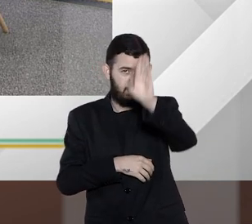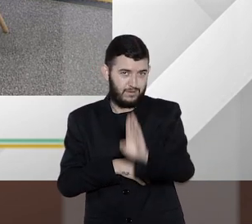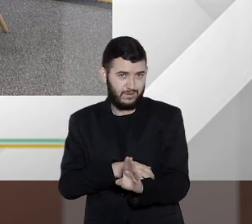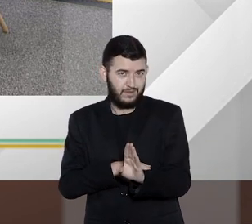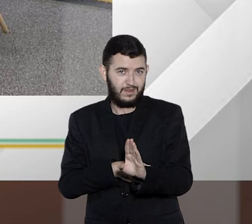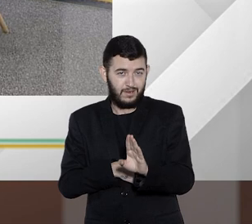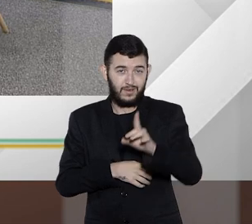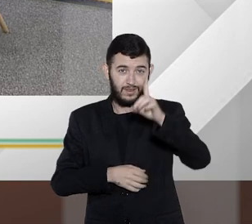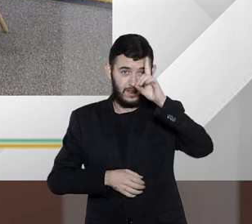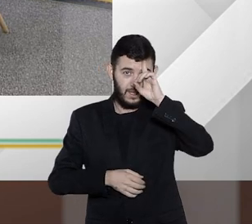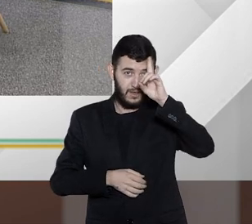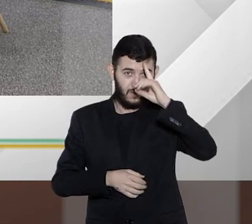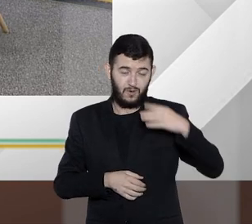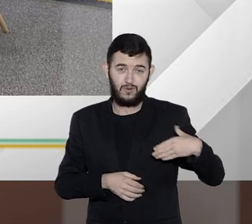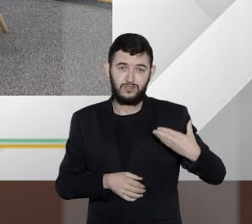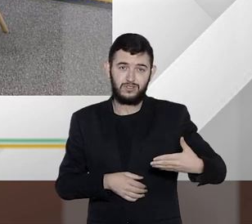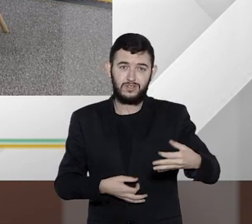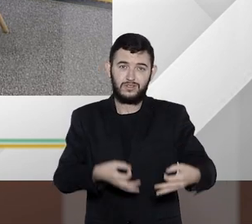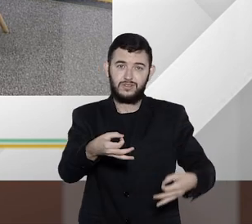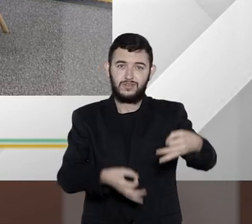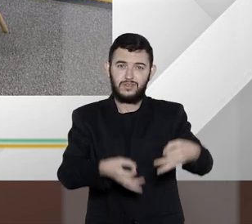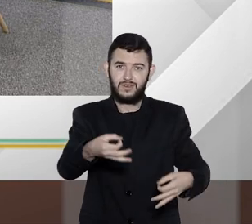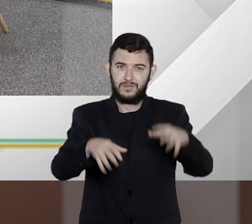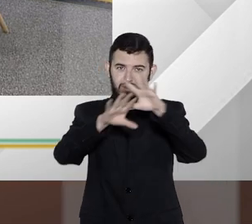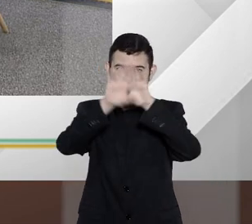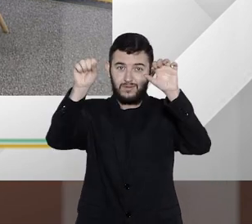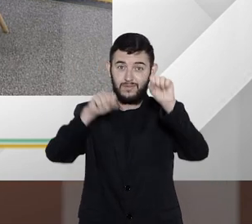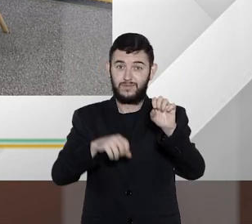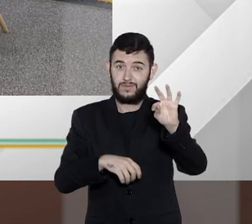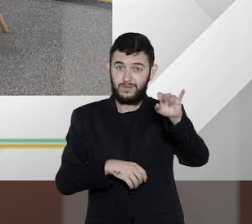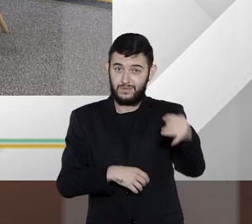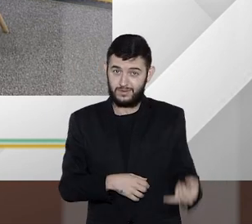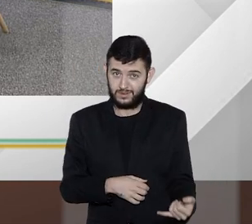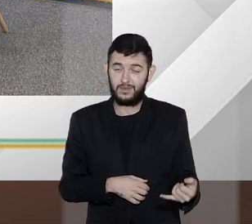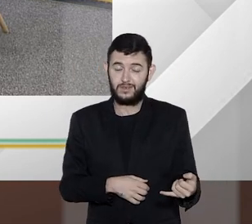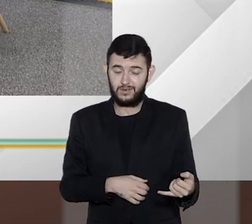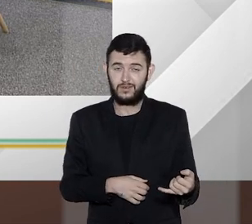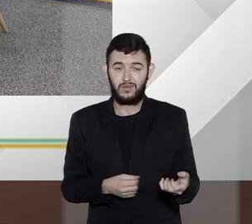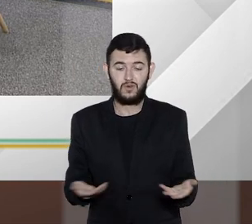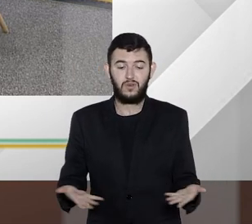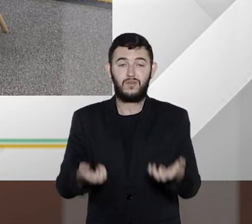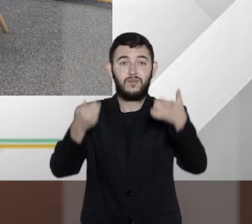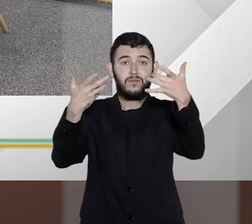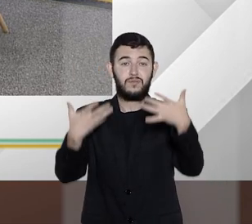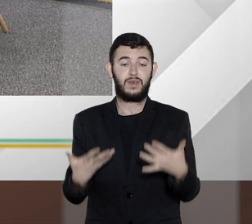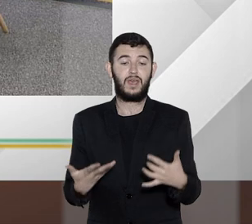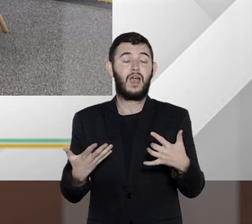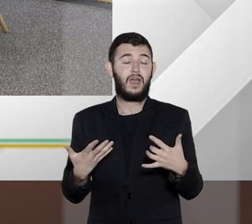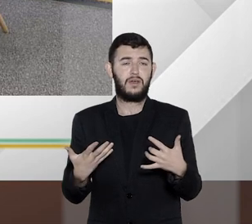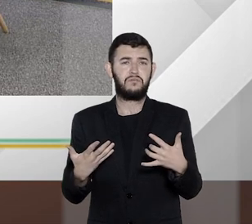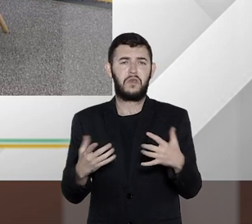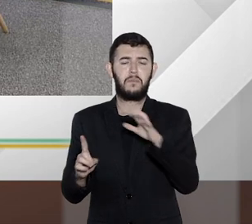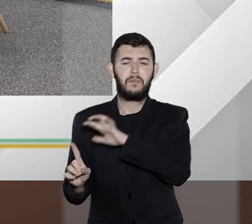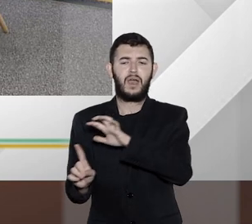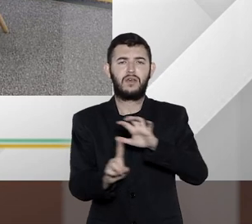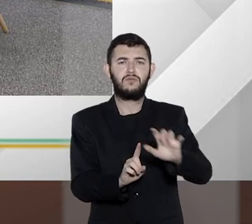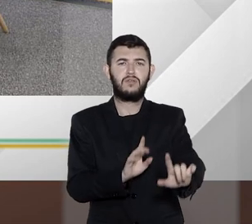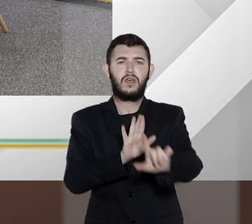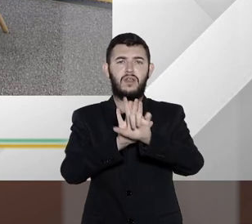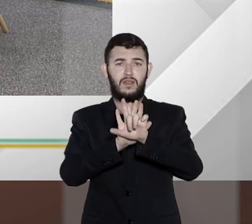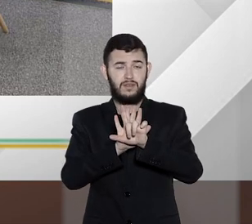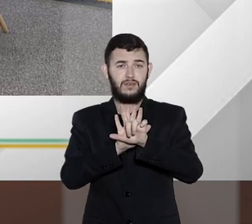parte da rotina de julgamentos do STJ. Hoje nós vamos falar sobre os impactos da Lei Geral de Proteção de Dados, a